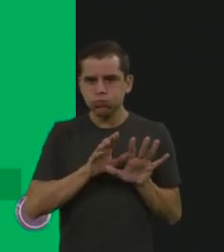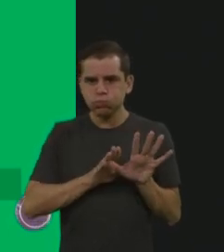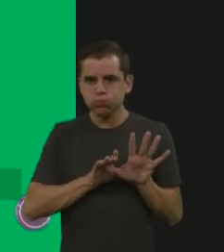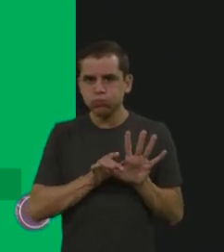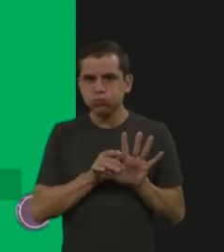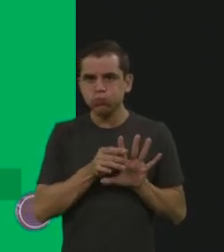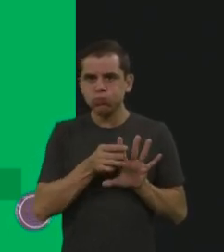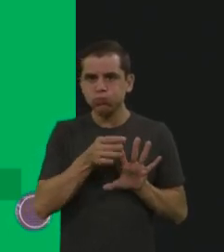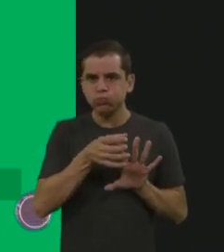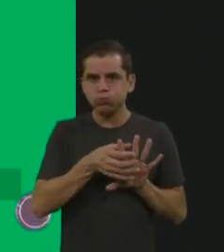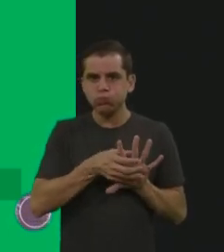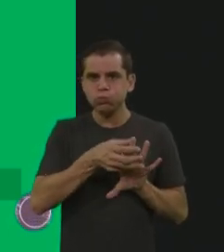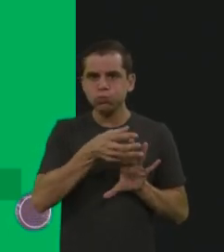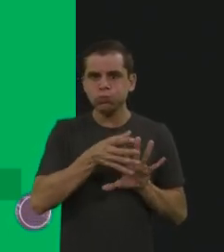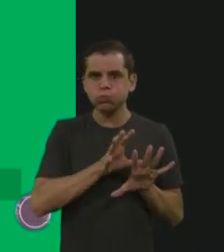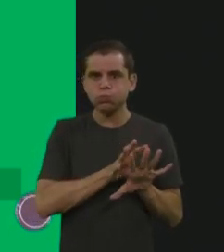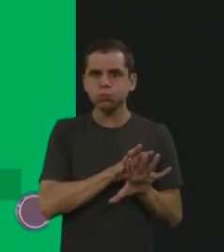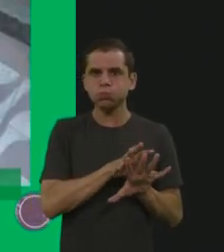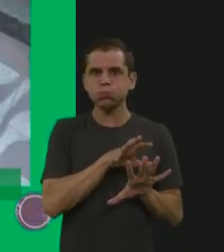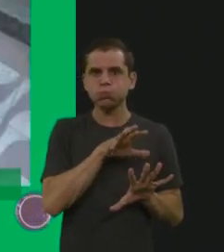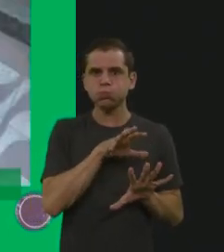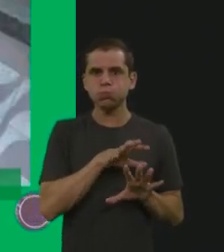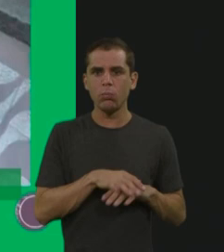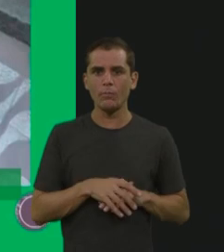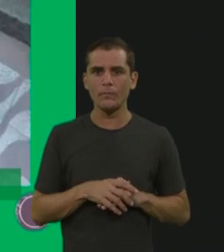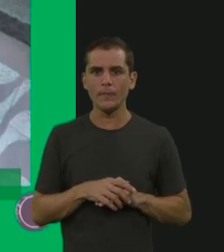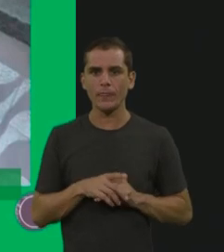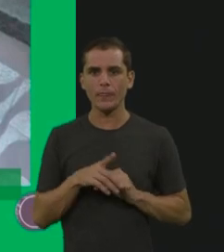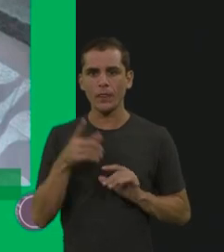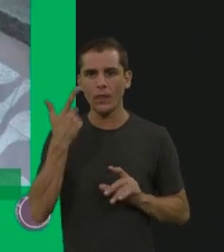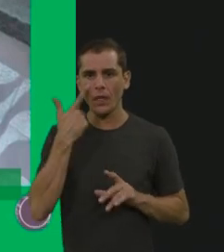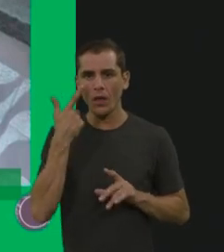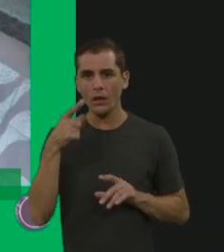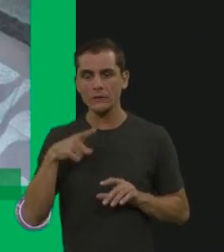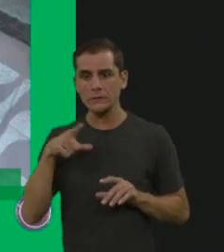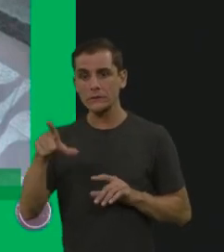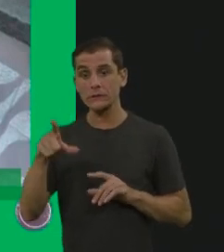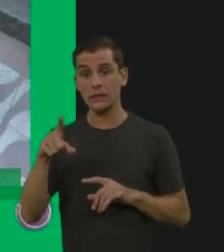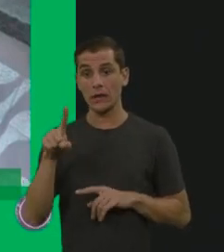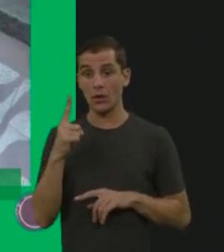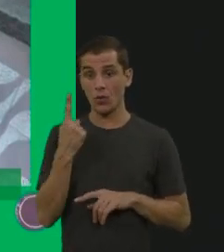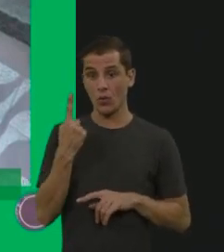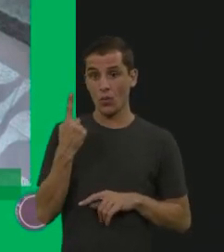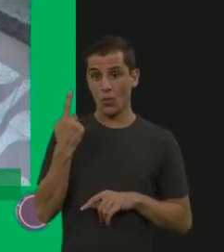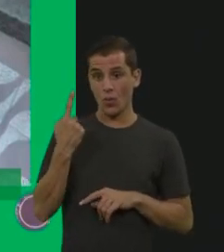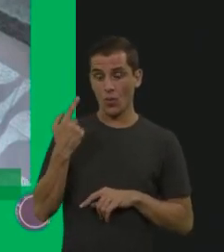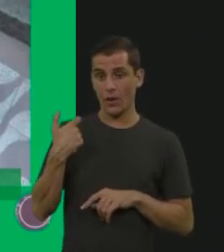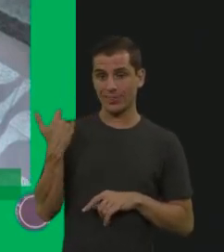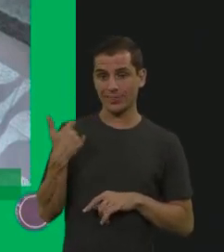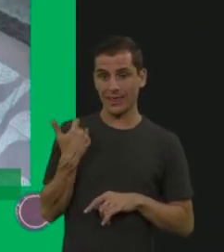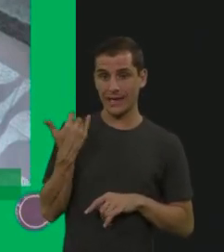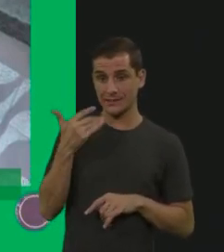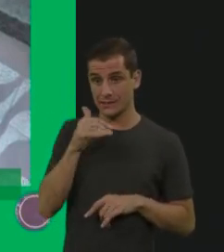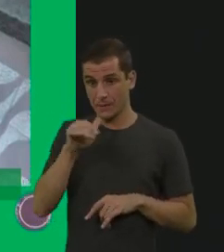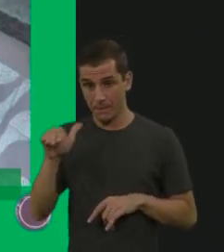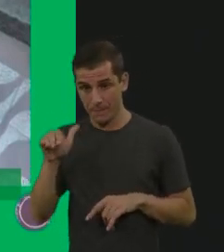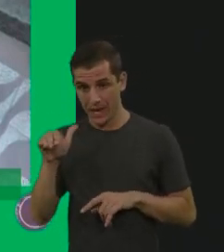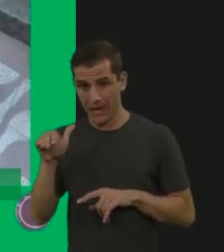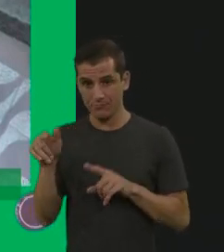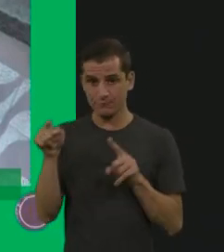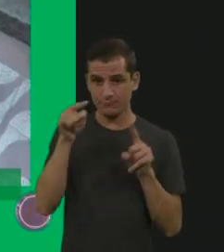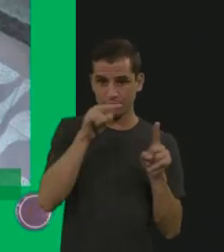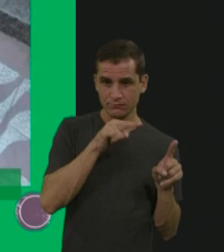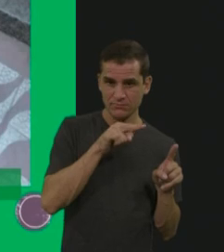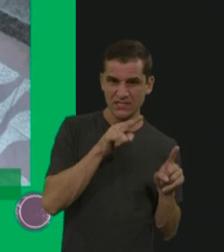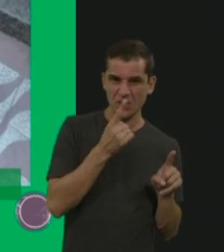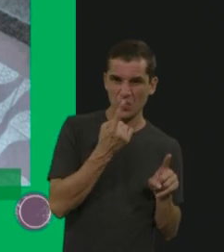E aí, eles procuraram a gente, aí eles foram encaminhados, uma outra colega, né? Quando ela tinha um ano e meio, assim. E aí, assim, pros pais